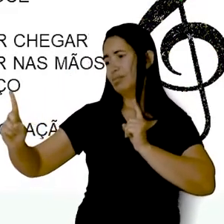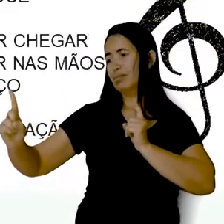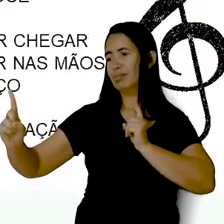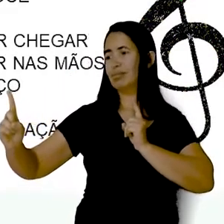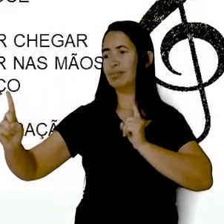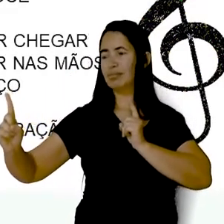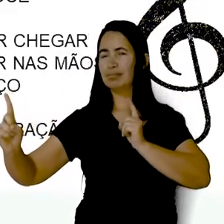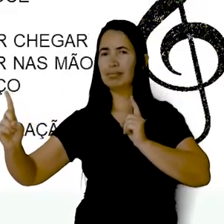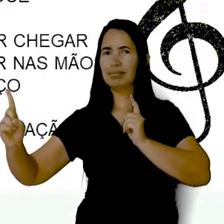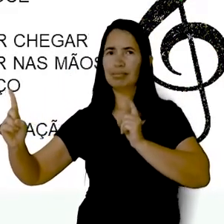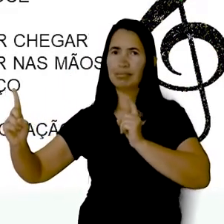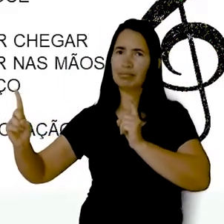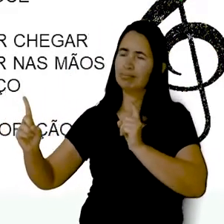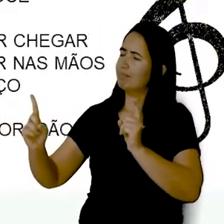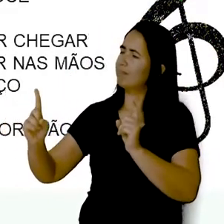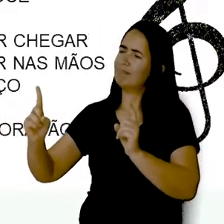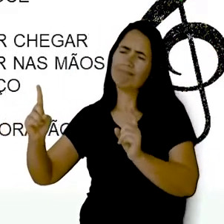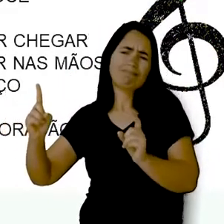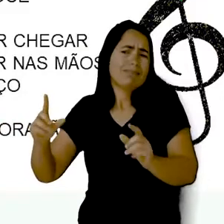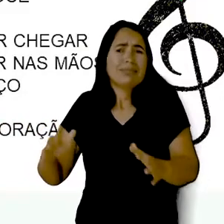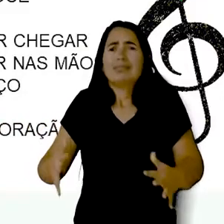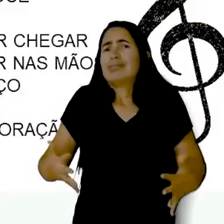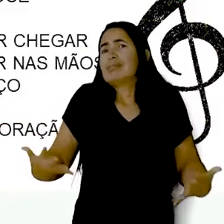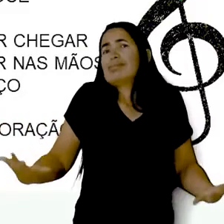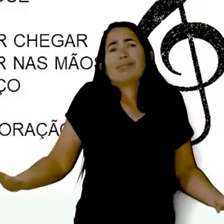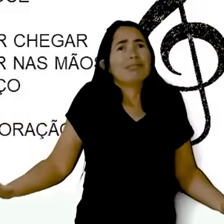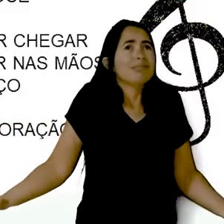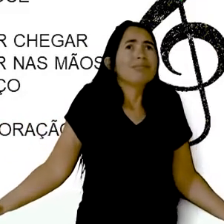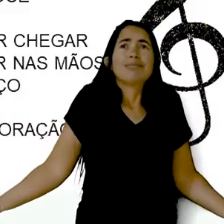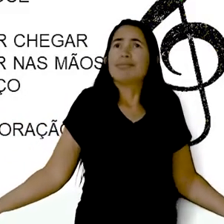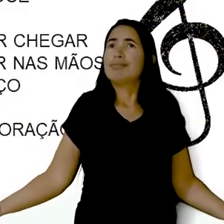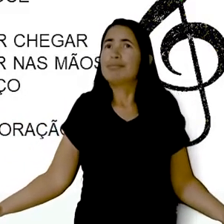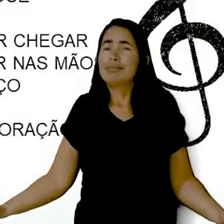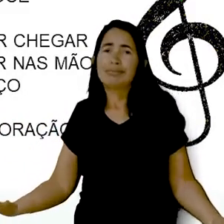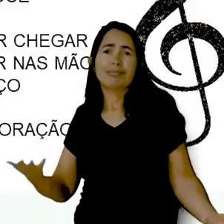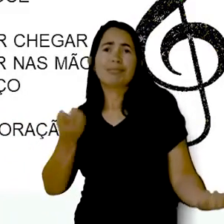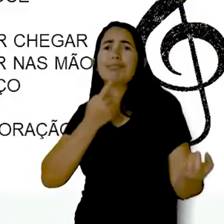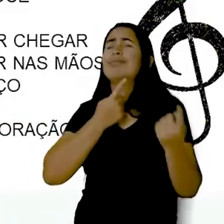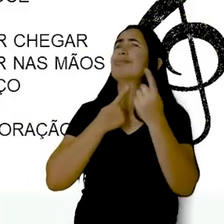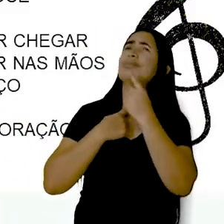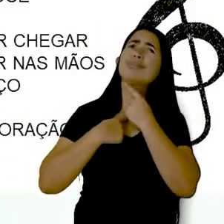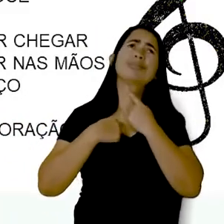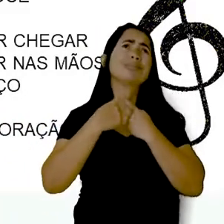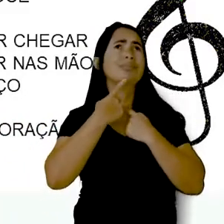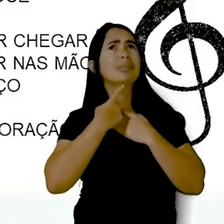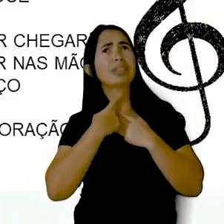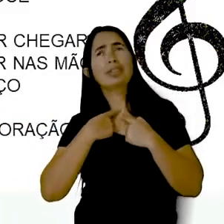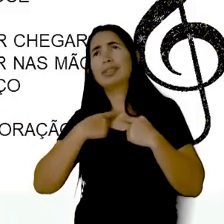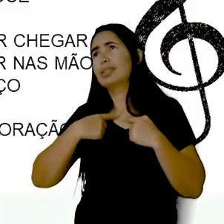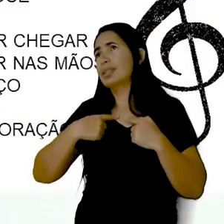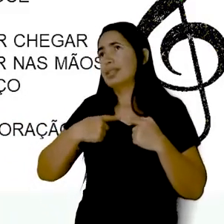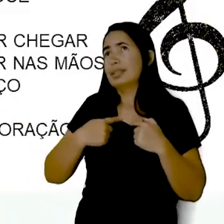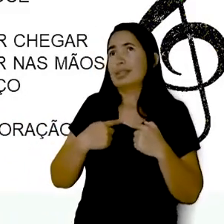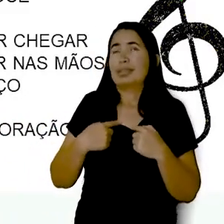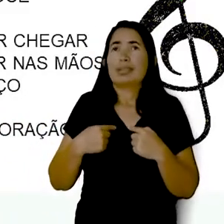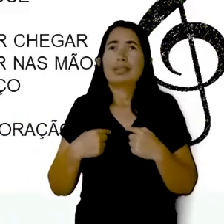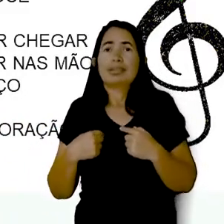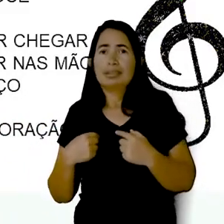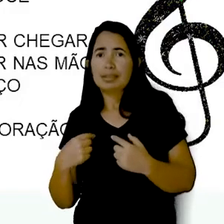Por que que tem que ser assim? Se o meu desejo não tem fim